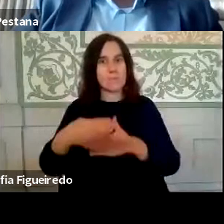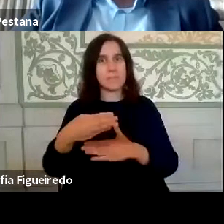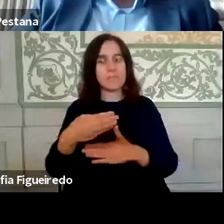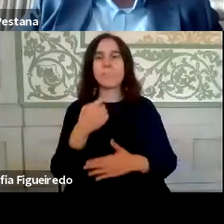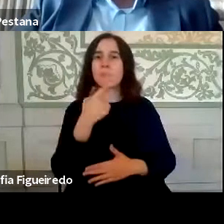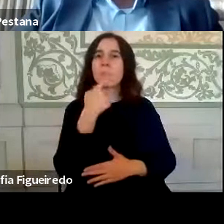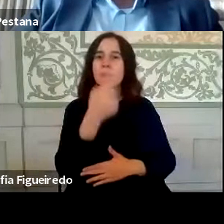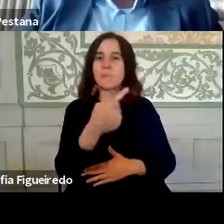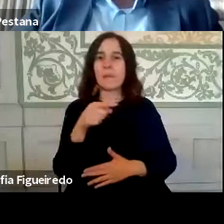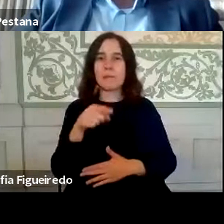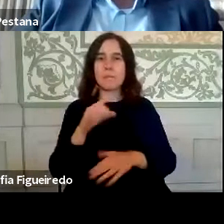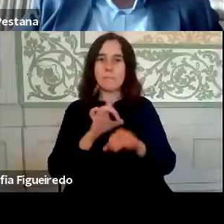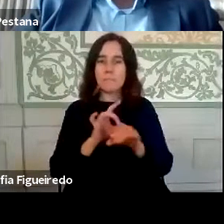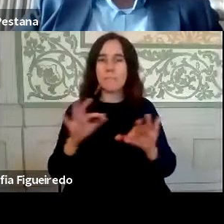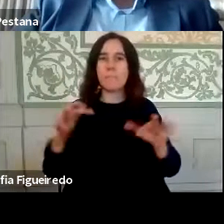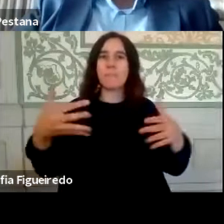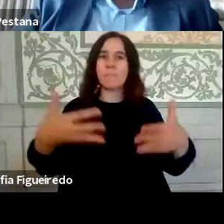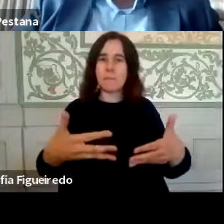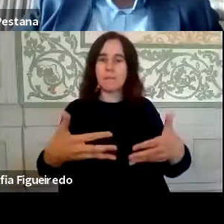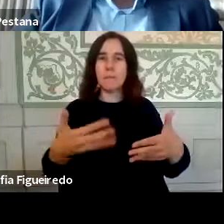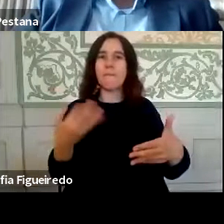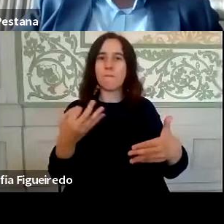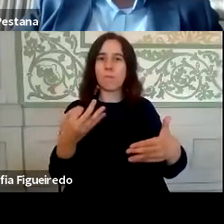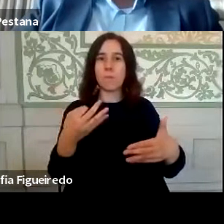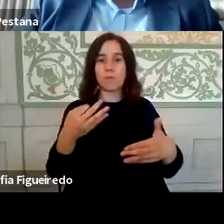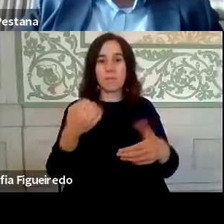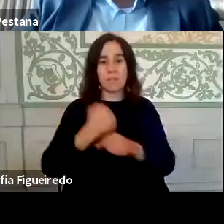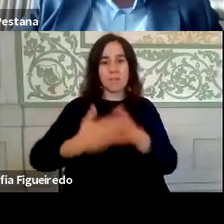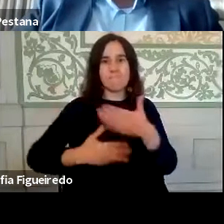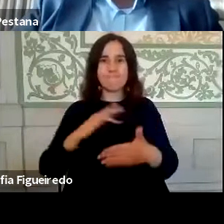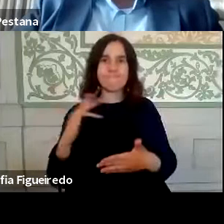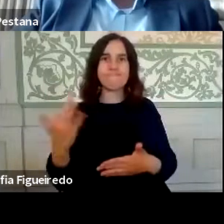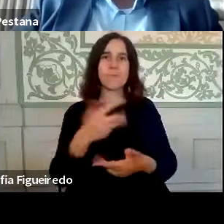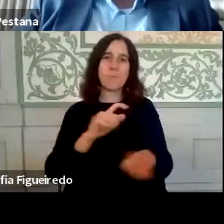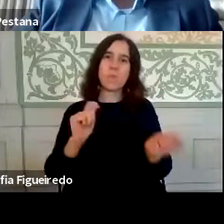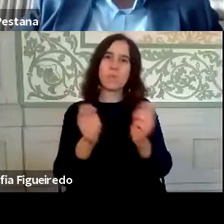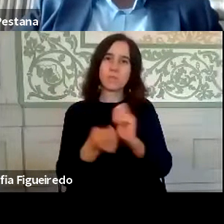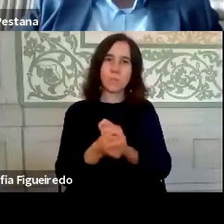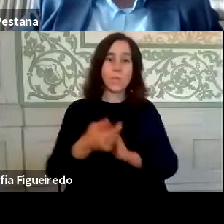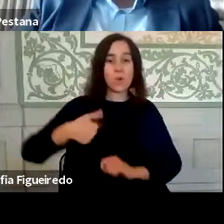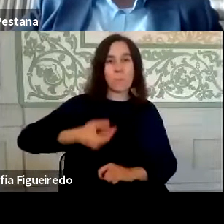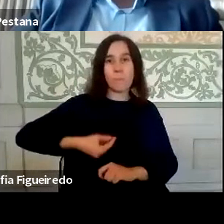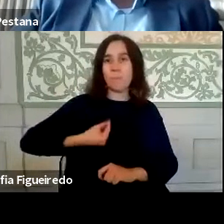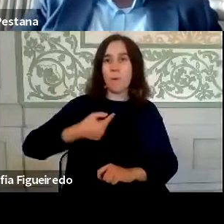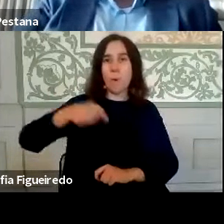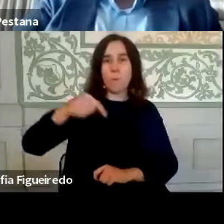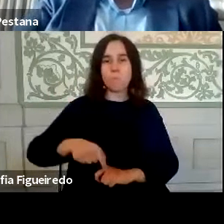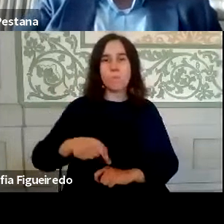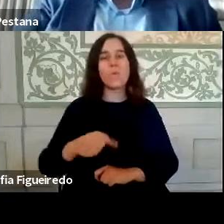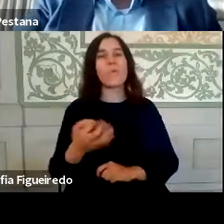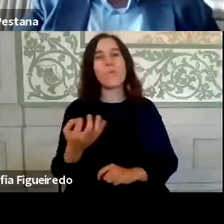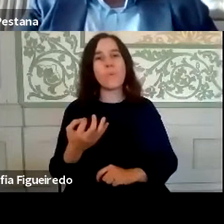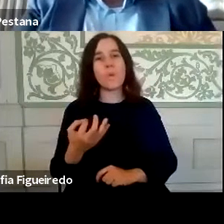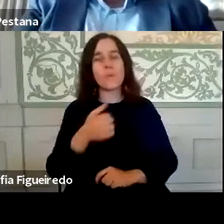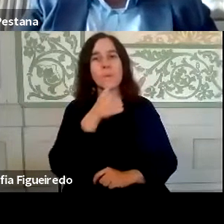dizer que esta pandemia transformou o nosso contexto laboral. O que nós nos preocupámos logo no início foi na